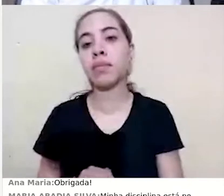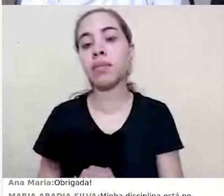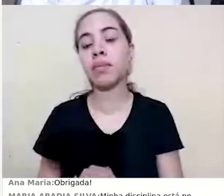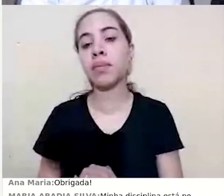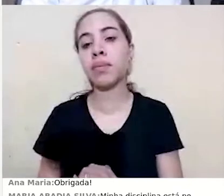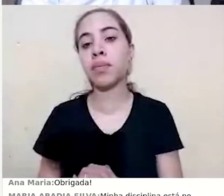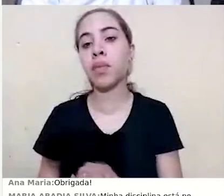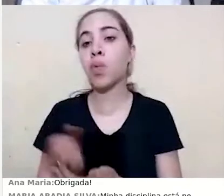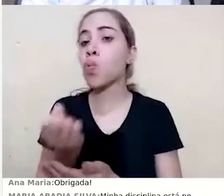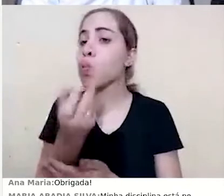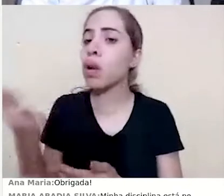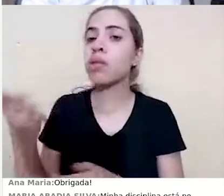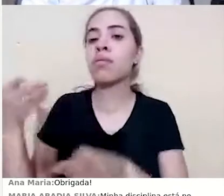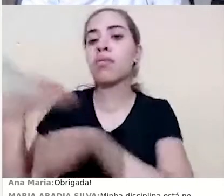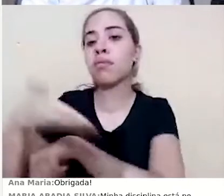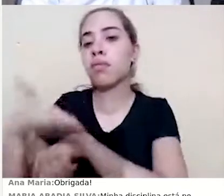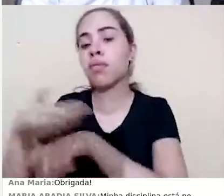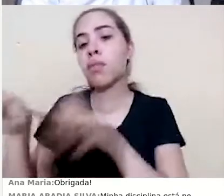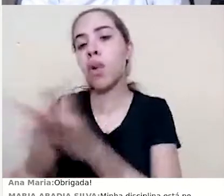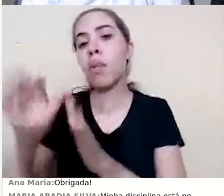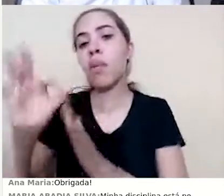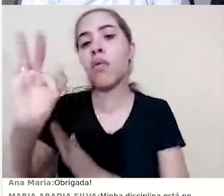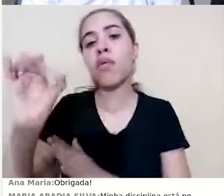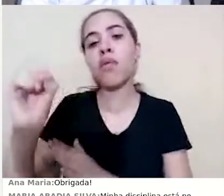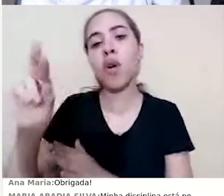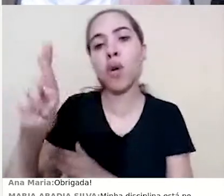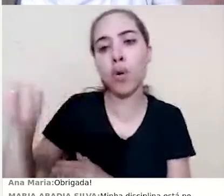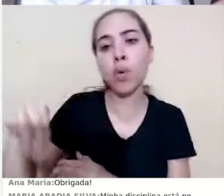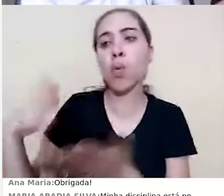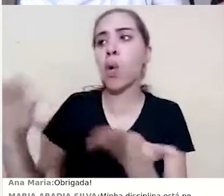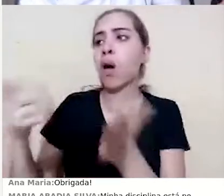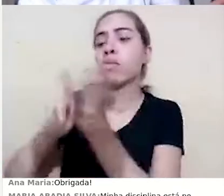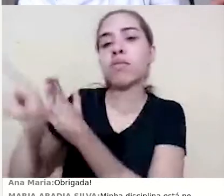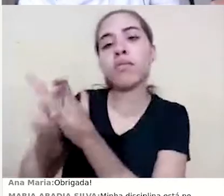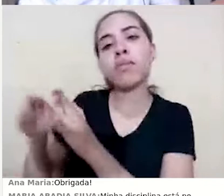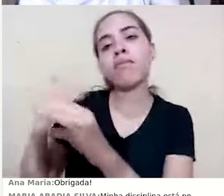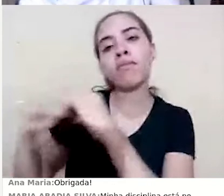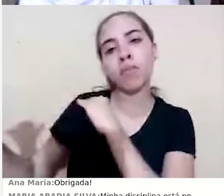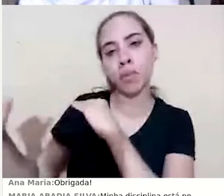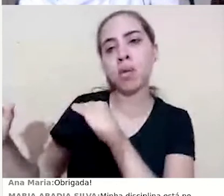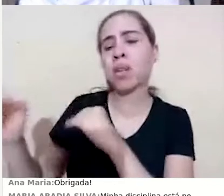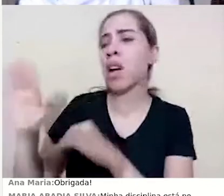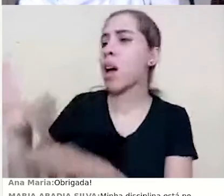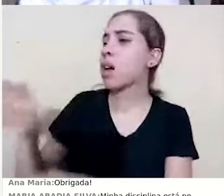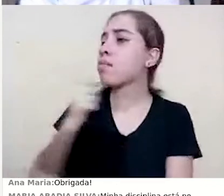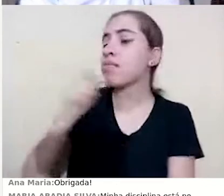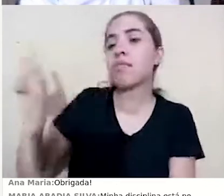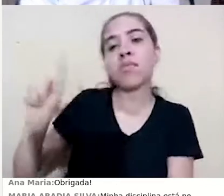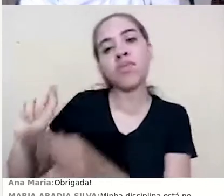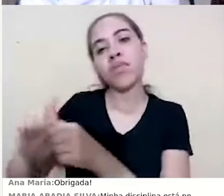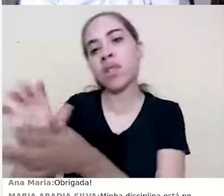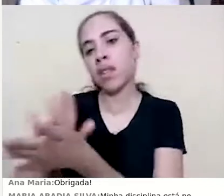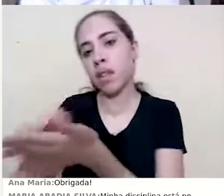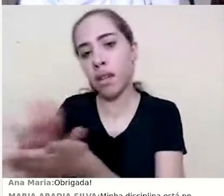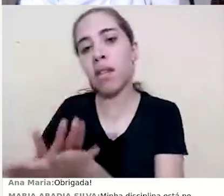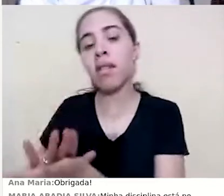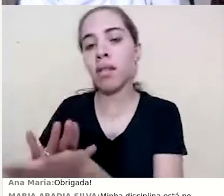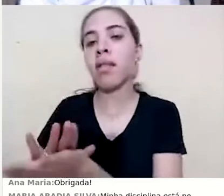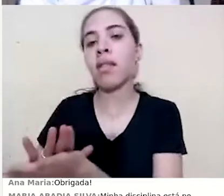quantas vezes ele acessou o fórum e quantos questionários foram enviados. Como ele não fez nenhum recurso, tudo está zero. eu vou abrir uma